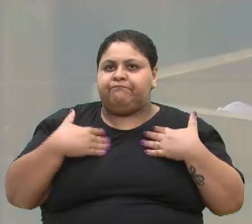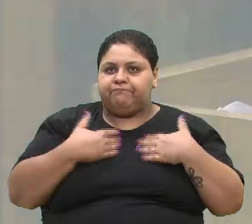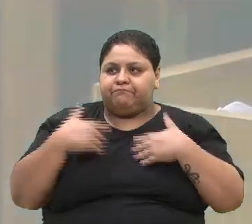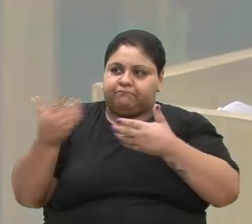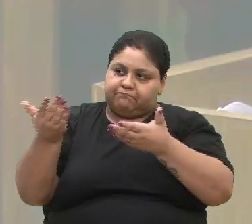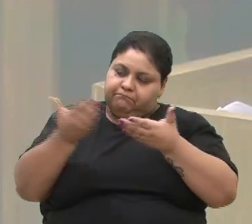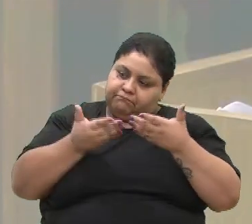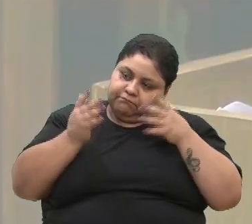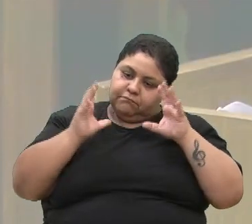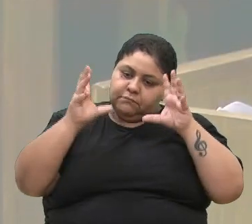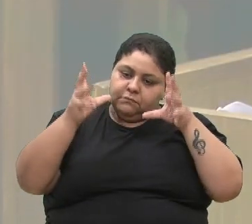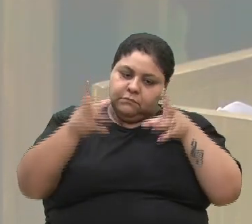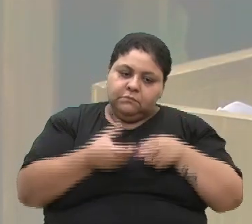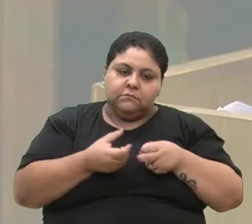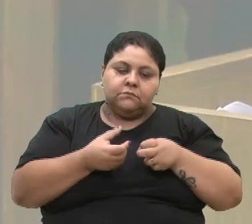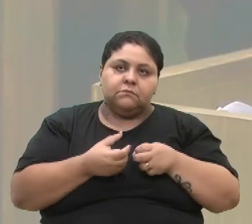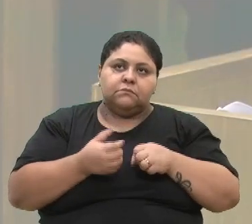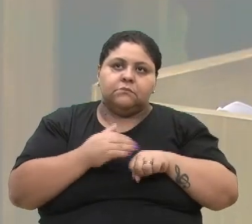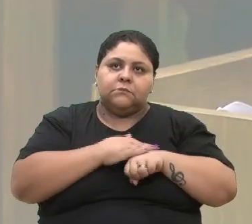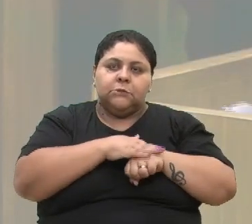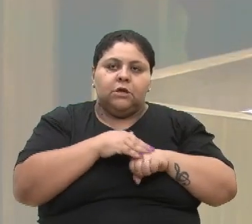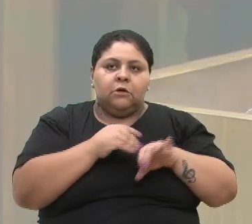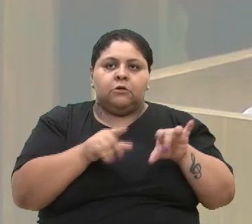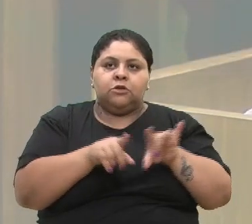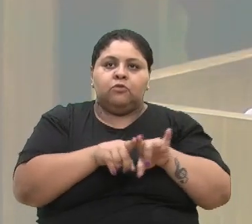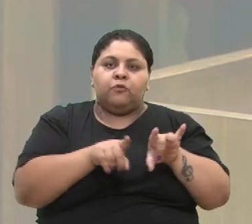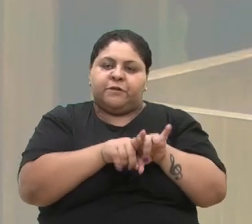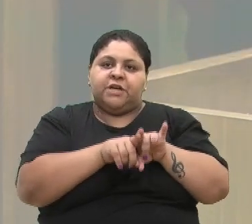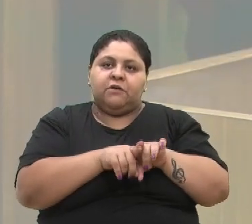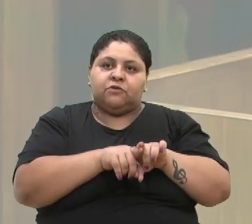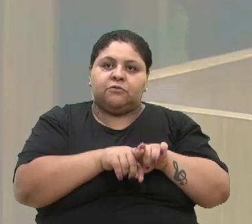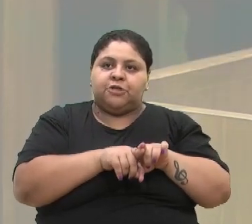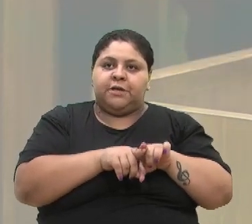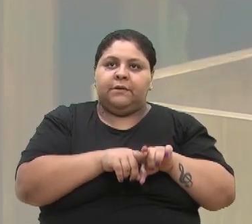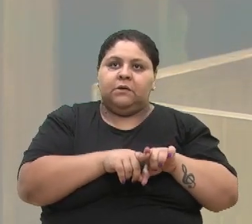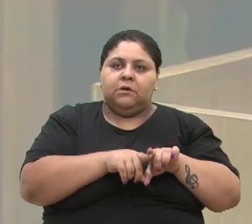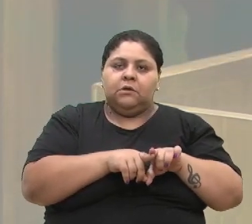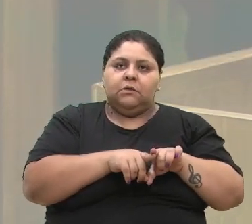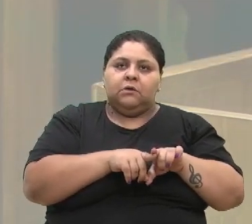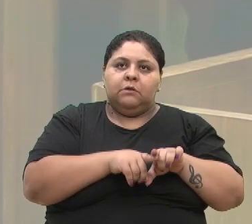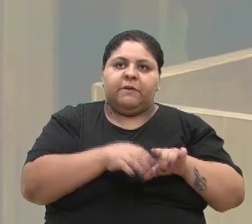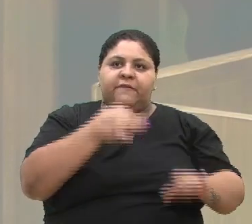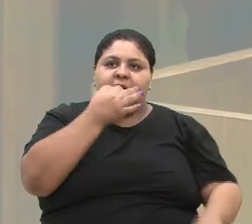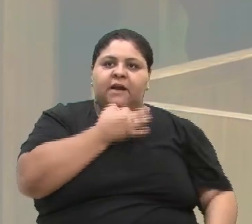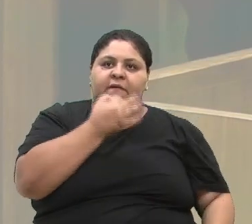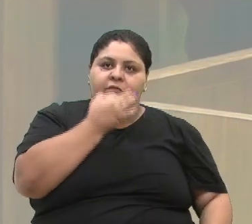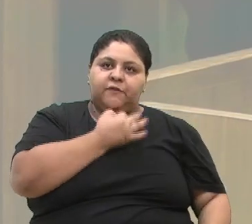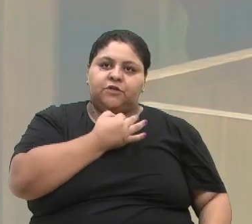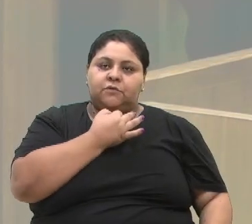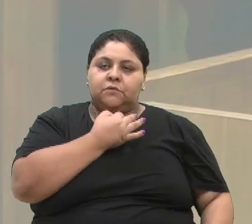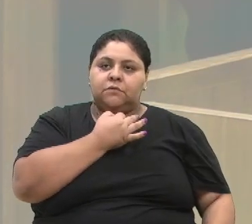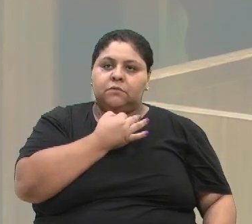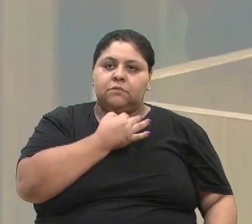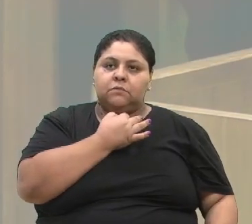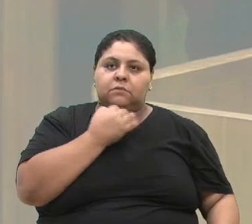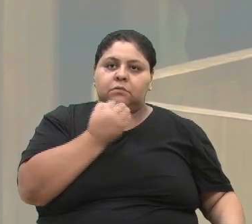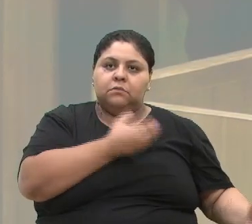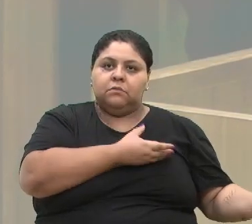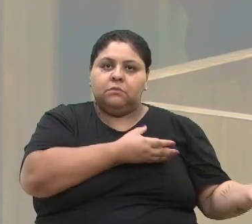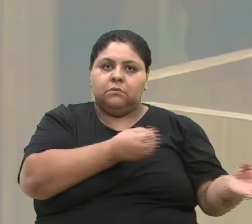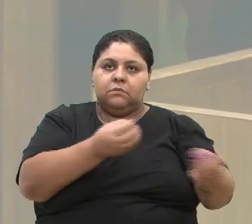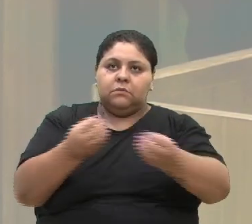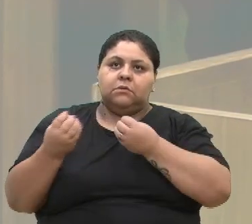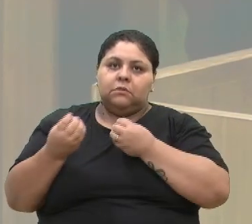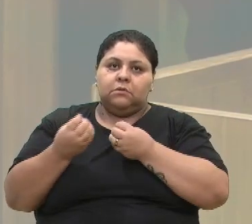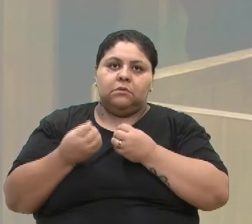receber a todos e de conversar sobre o país, inclusive, conhece muito bem Caxias, valorizou muito e